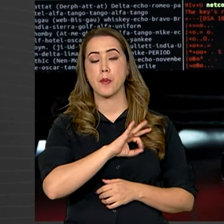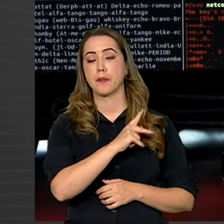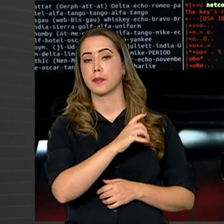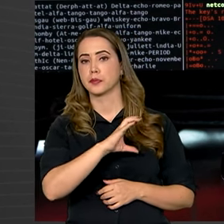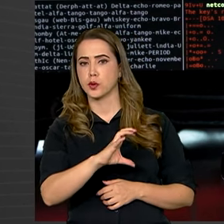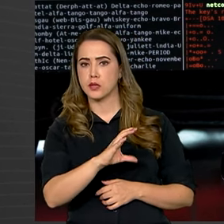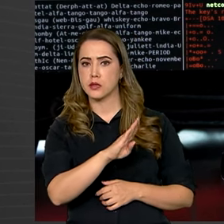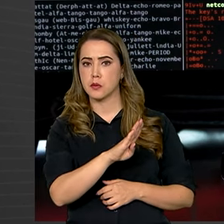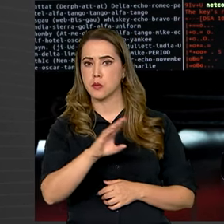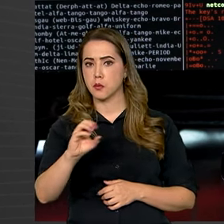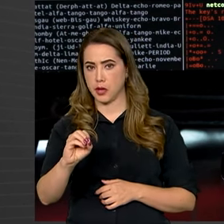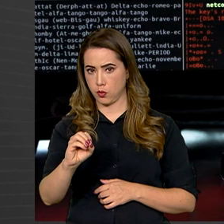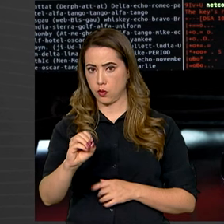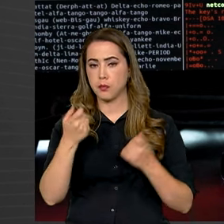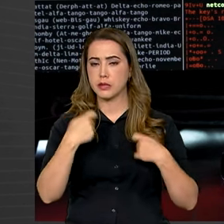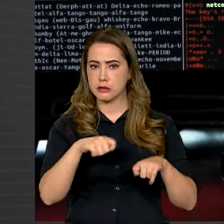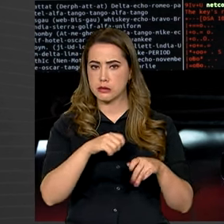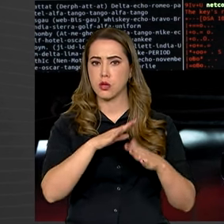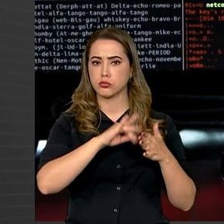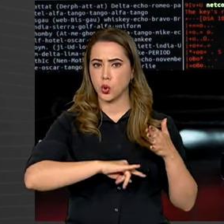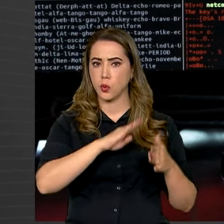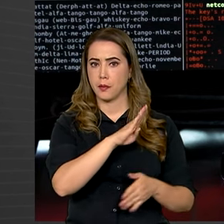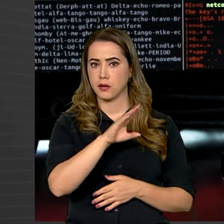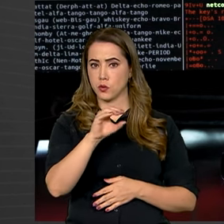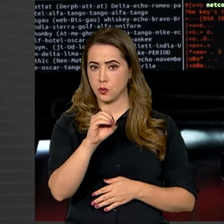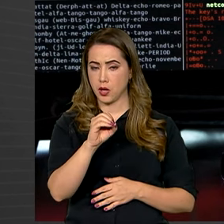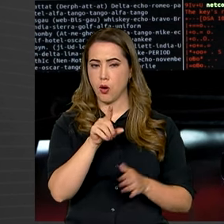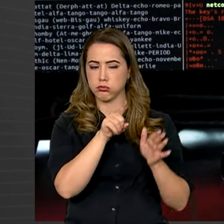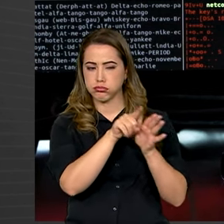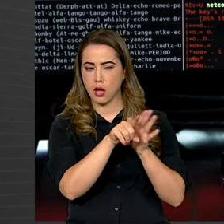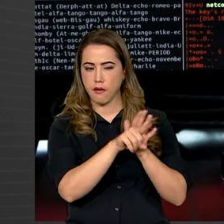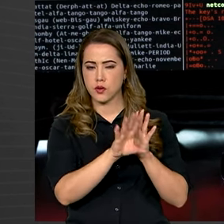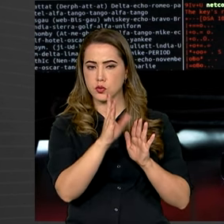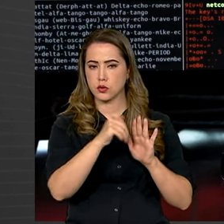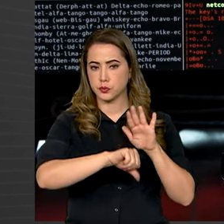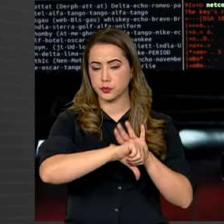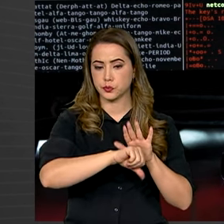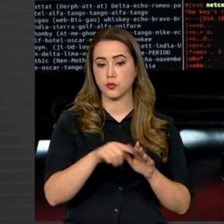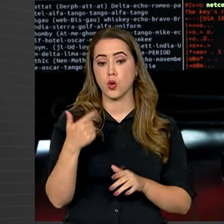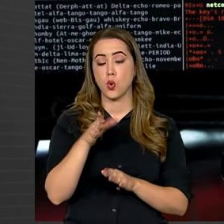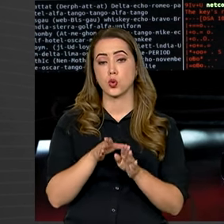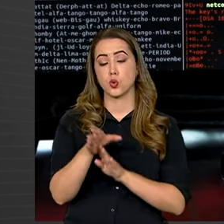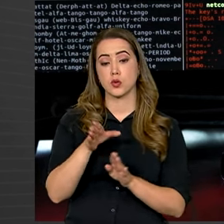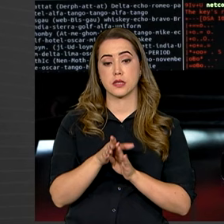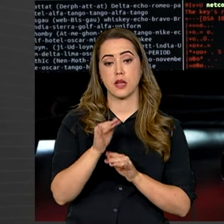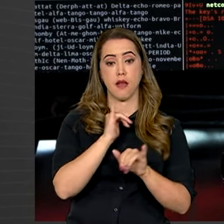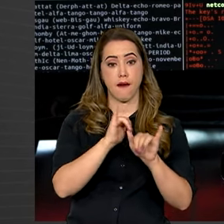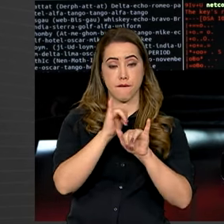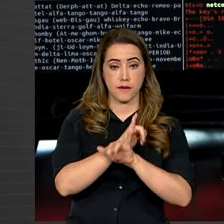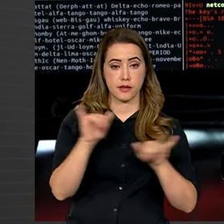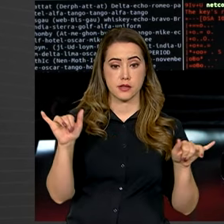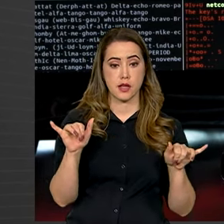para que seja aberto um boletim de ocorrência e realizada investigações sobre o crime. Outra recomendação é informar o